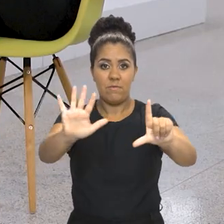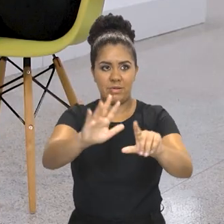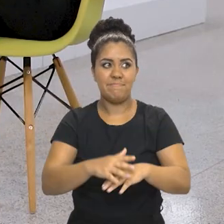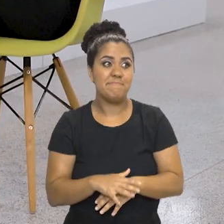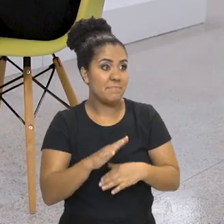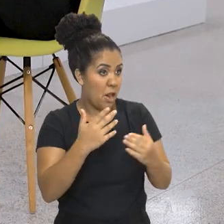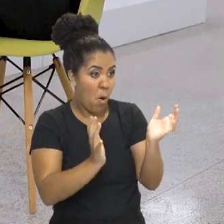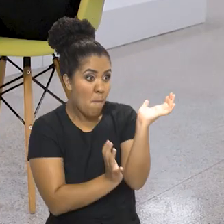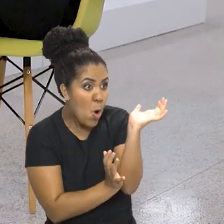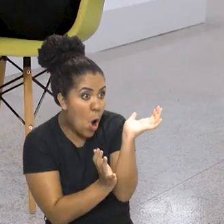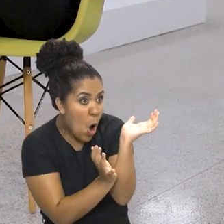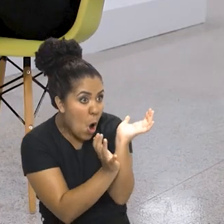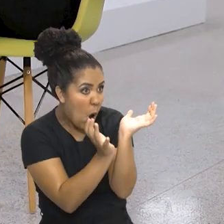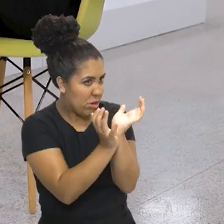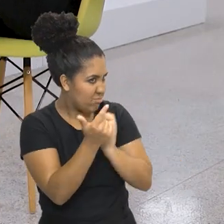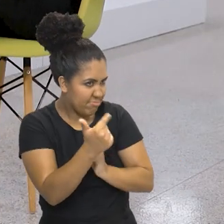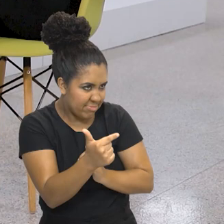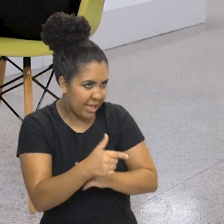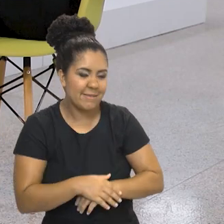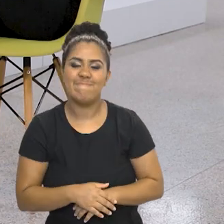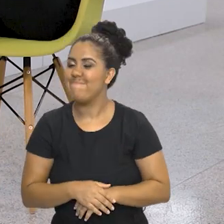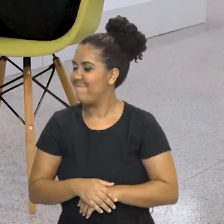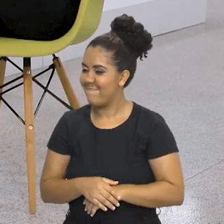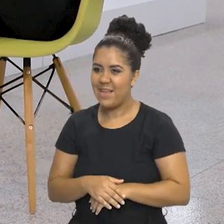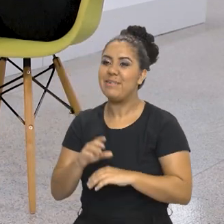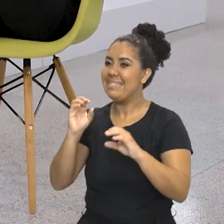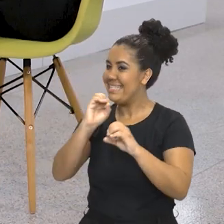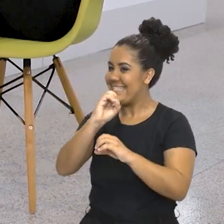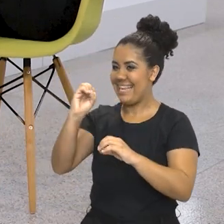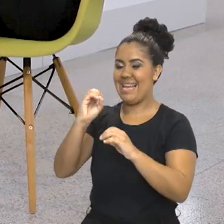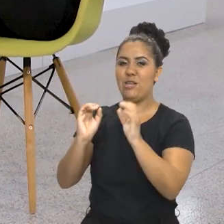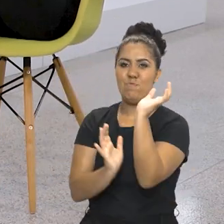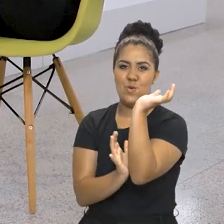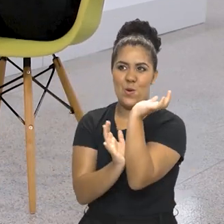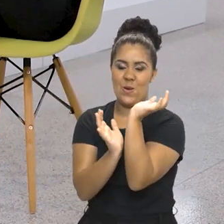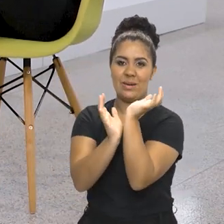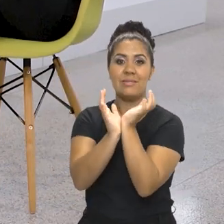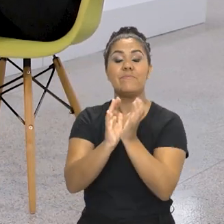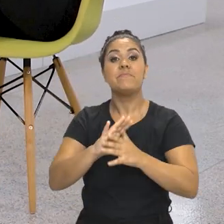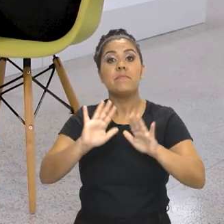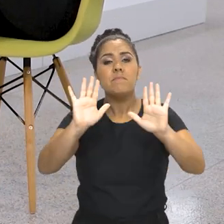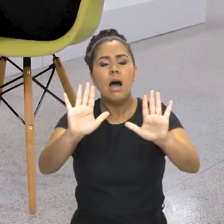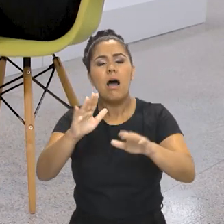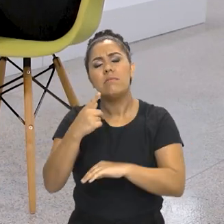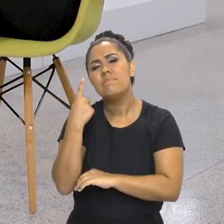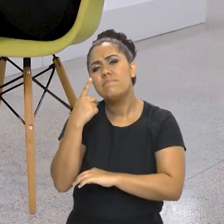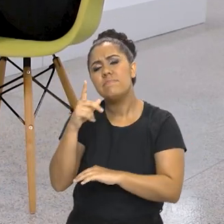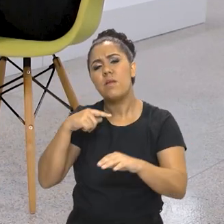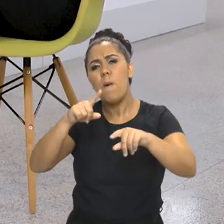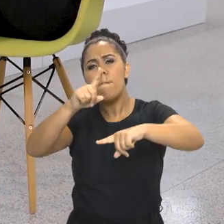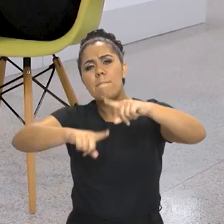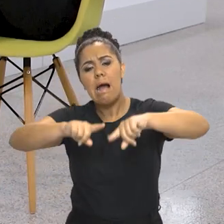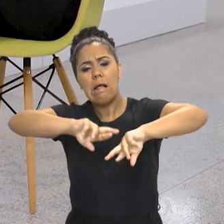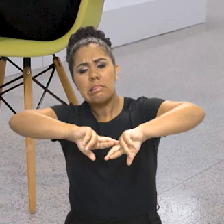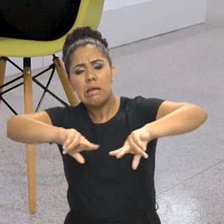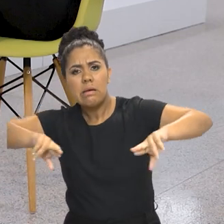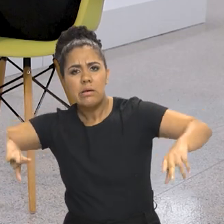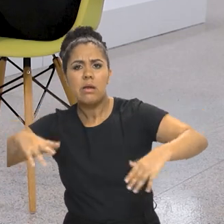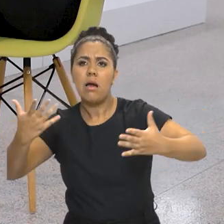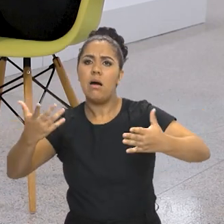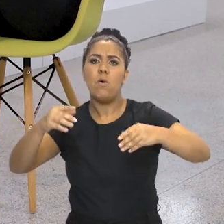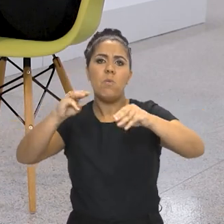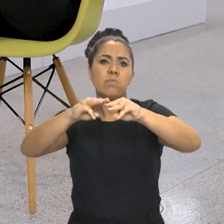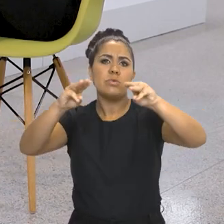tem burocracia, né? É zero burocracia. Agora, o seguinte, é importante, o material desse museu que vai, que tem